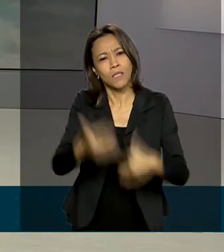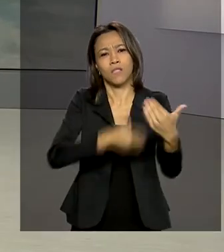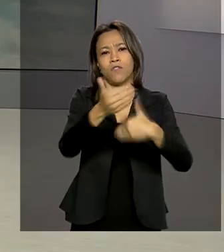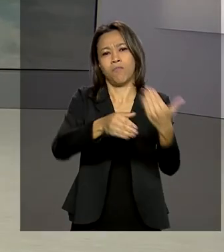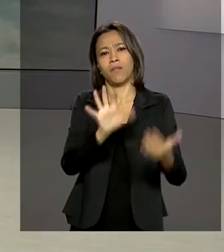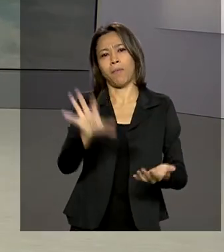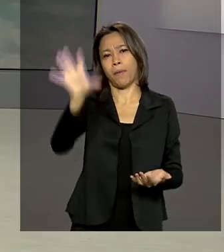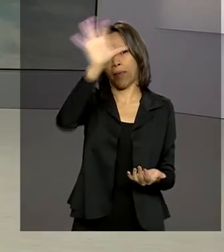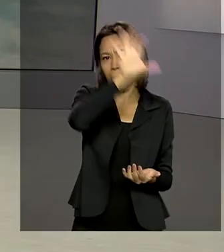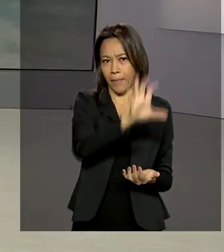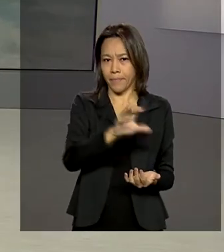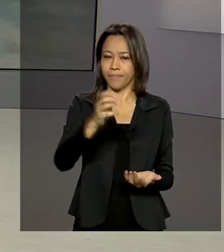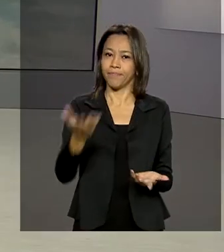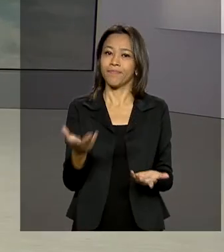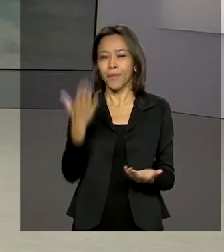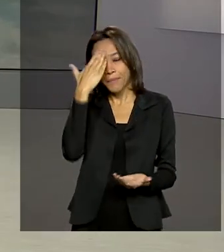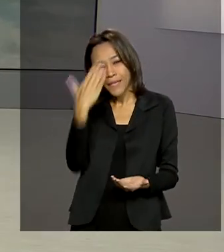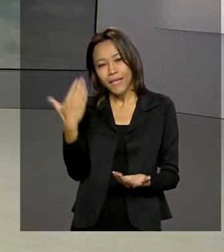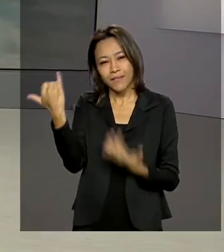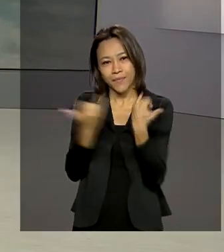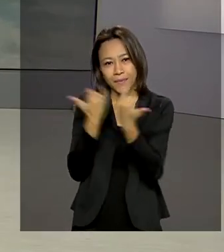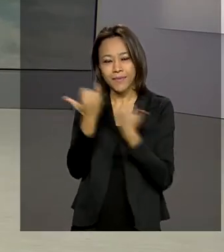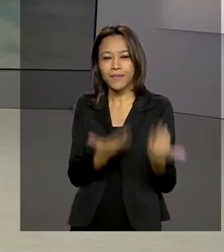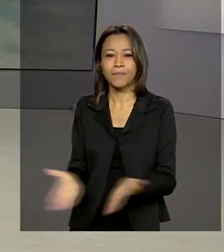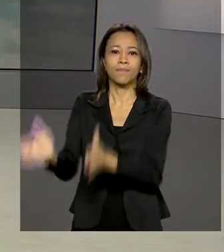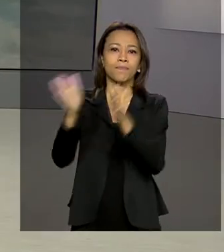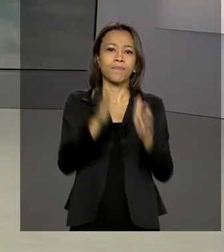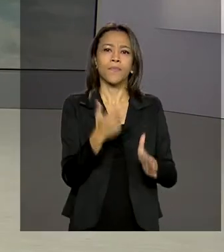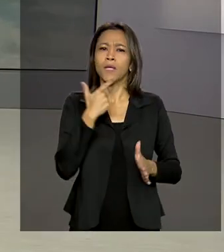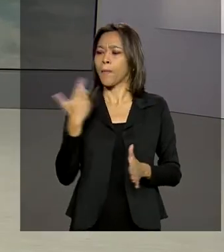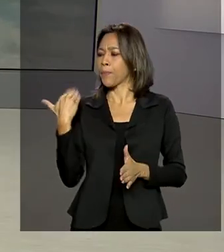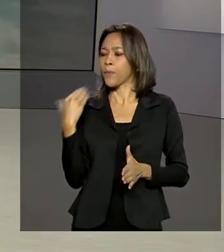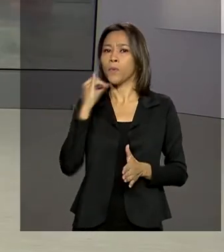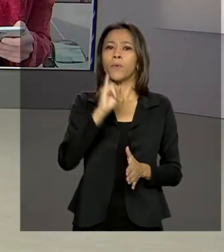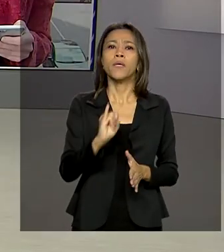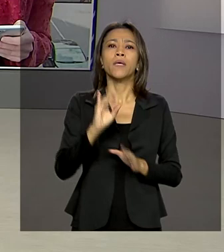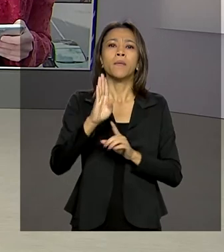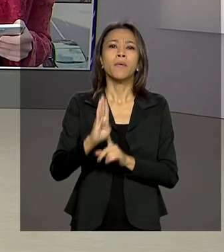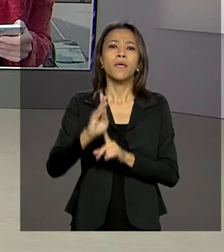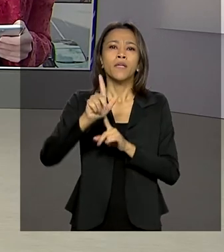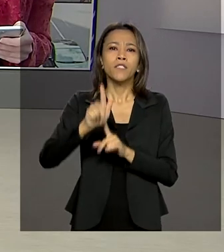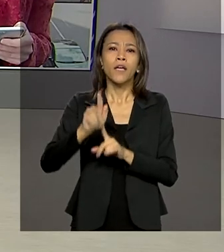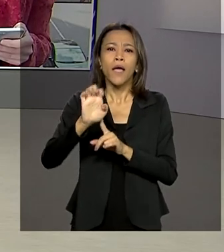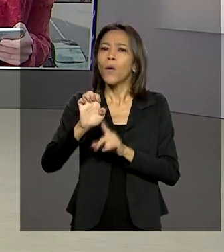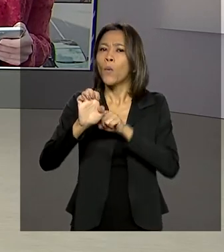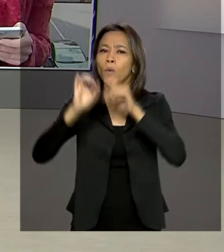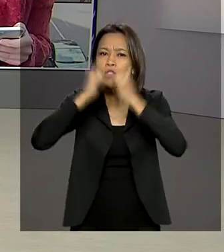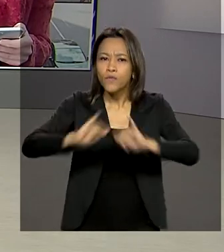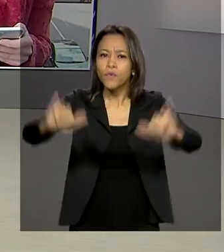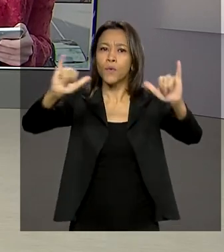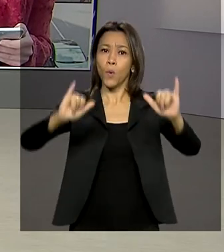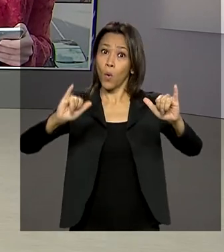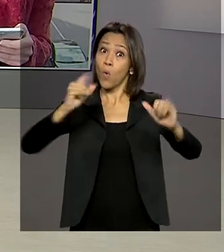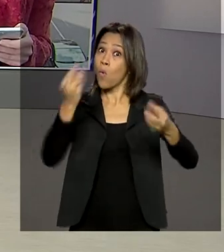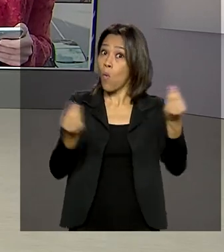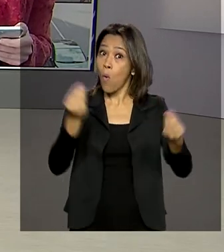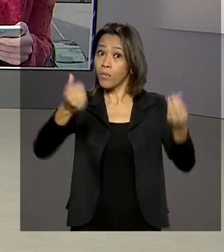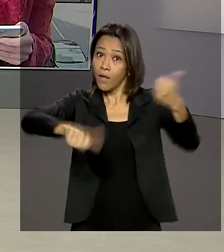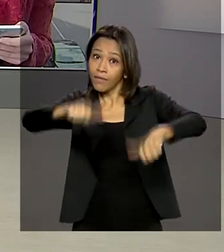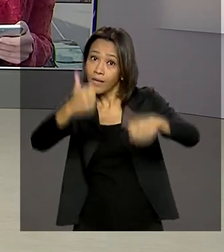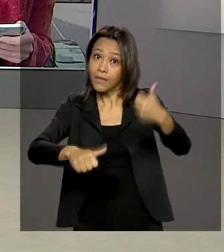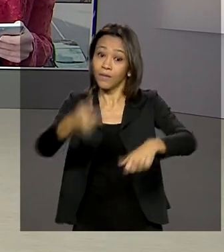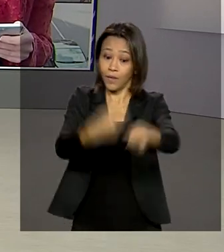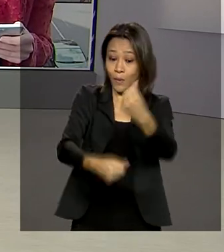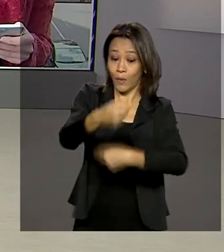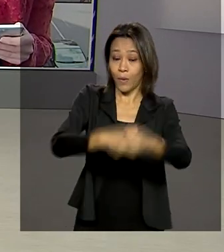Obrigada pelas suas informações, Márcia. E olha, o IBGE divulgou agora há pouco o resultado do desempenho da economia brasileira no segundo